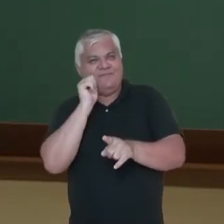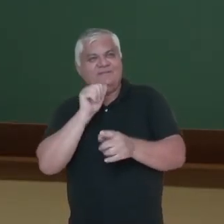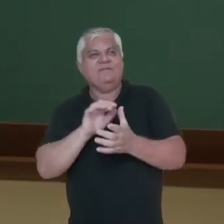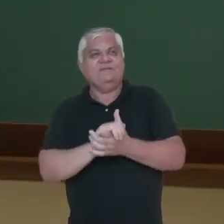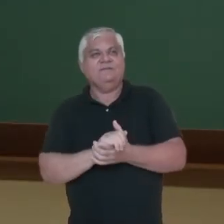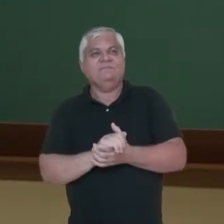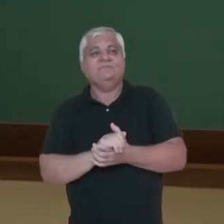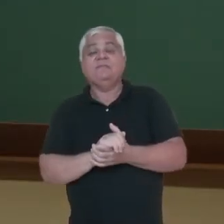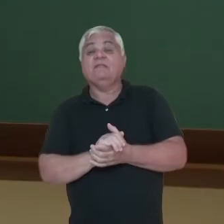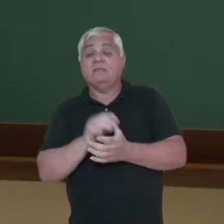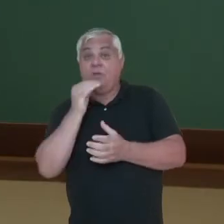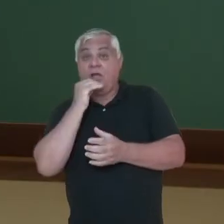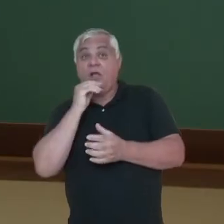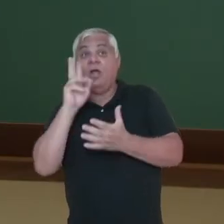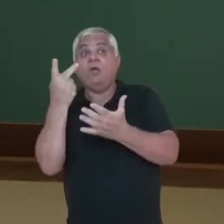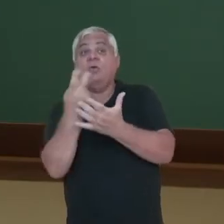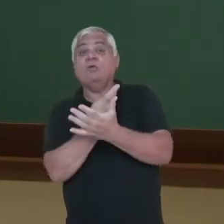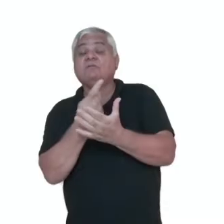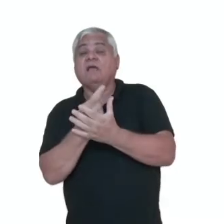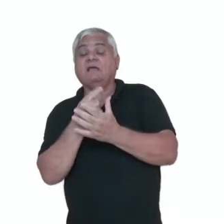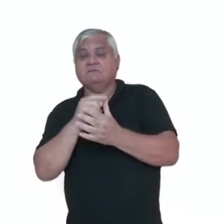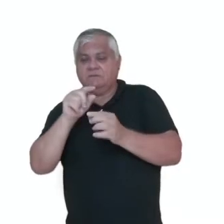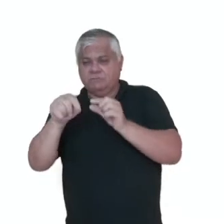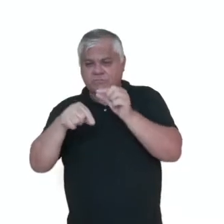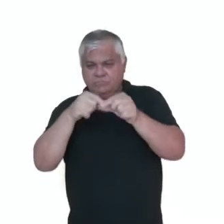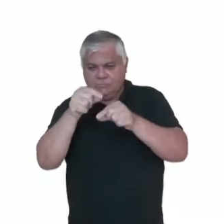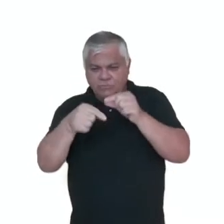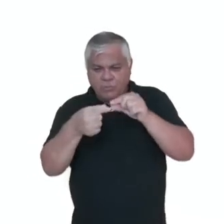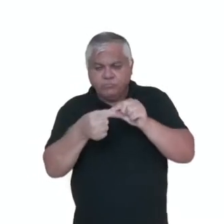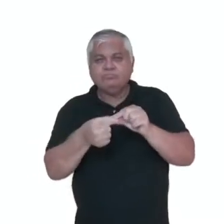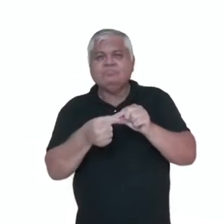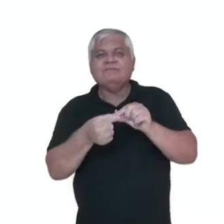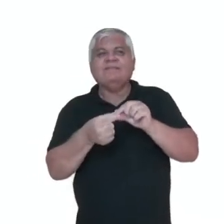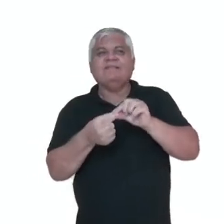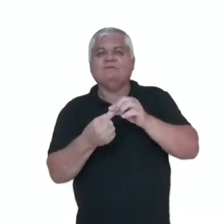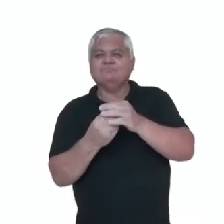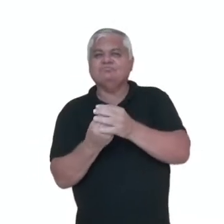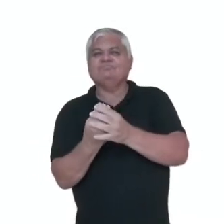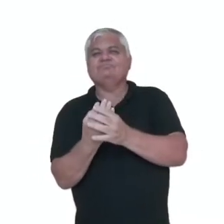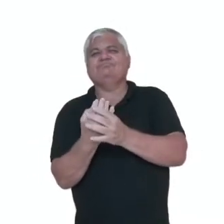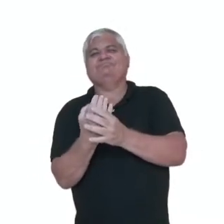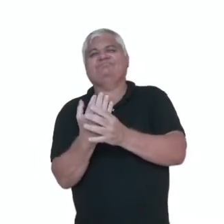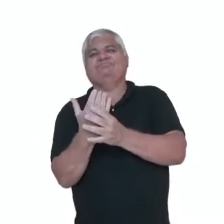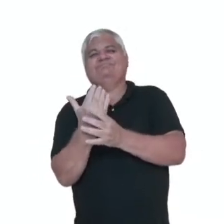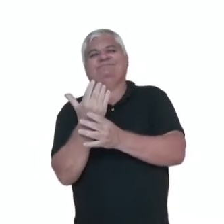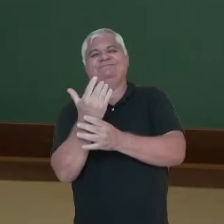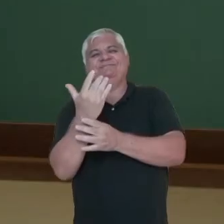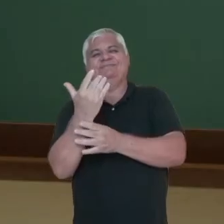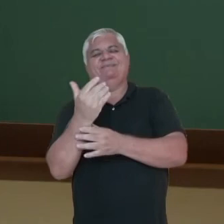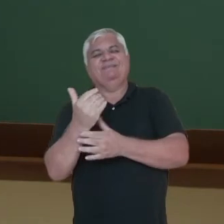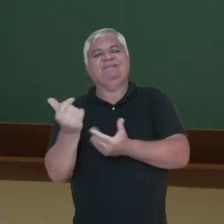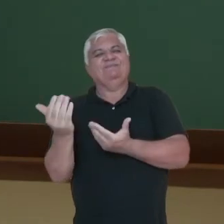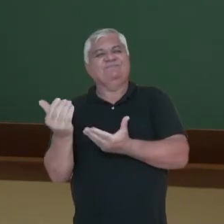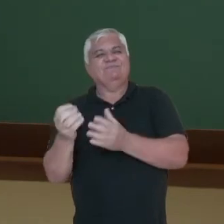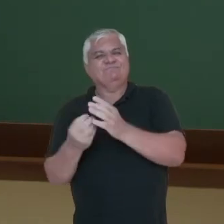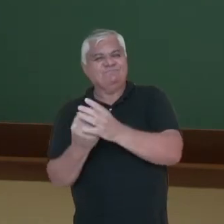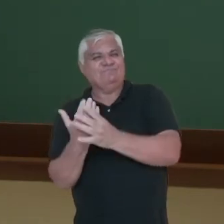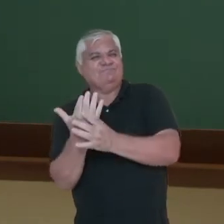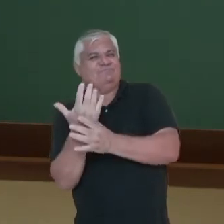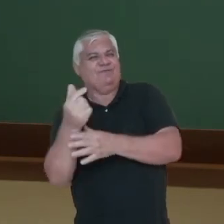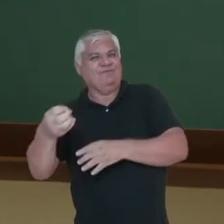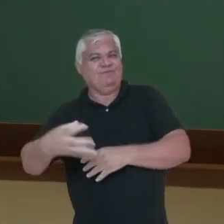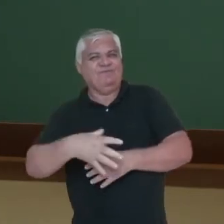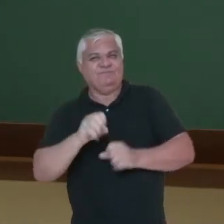Onde está o gameta feminino. Vai acontecer a fecundação, formando o zigoto, e aí sim o esporófito, né, o esporófito jovem, que é a planta jovem.